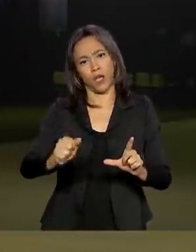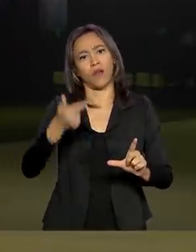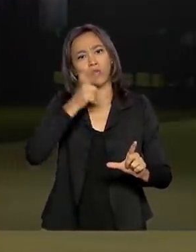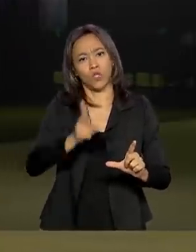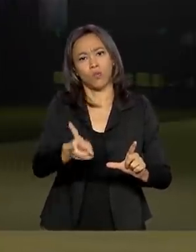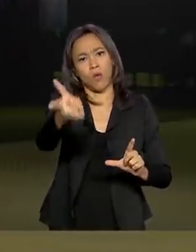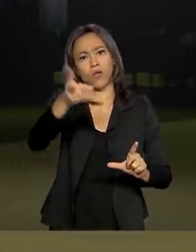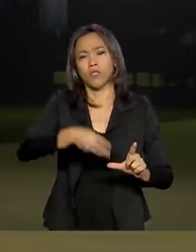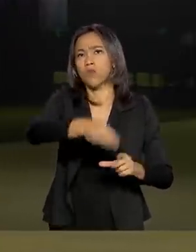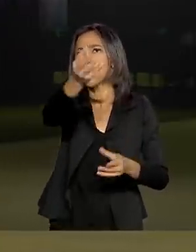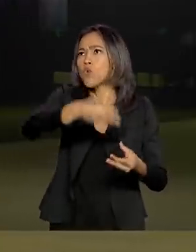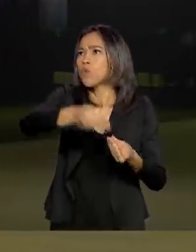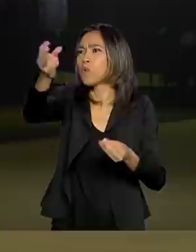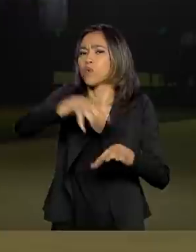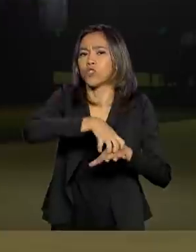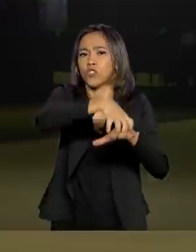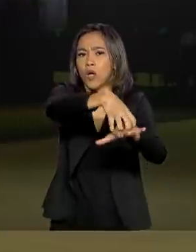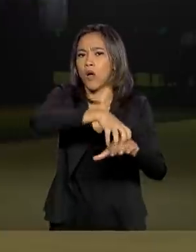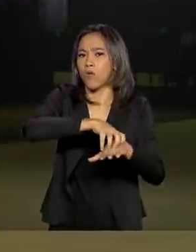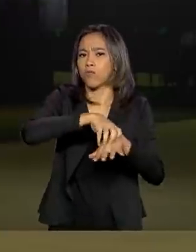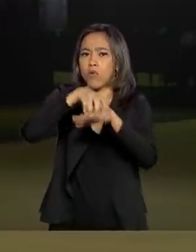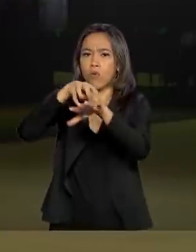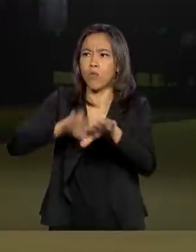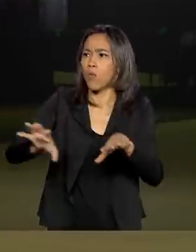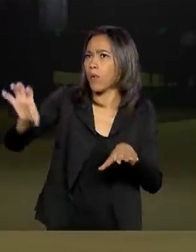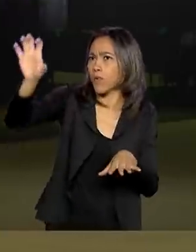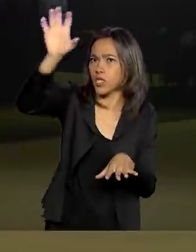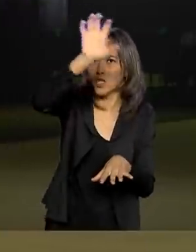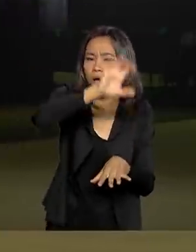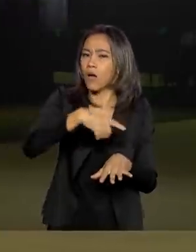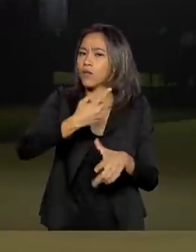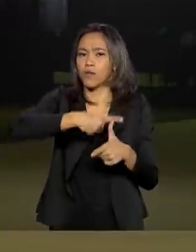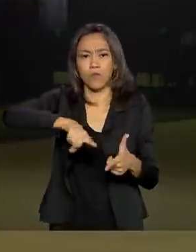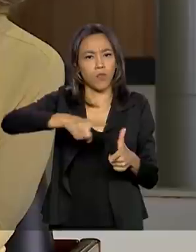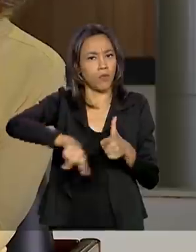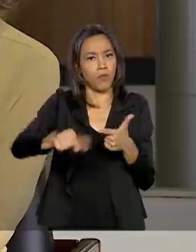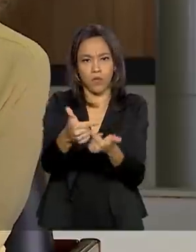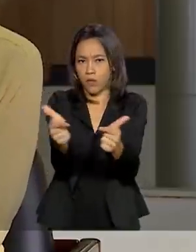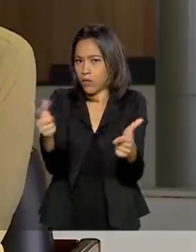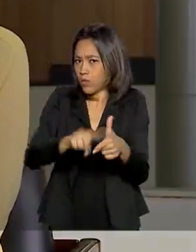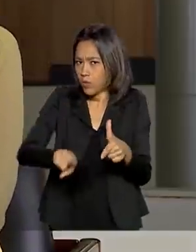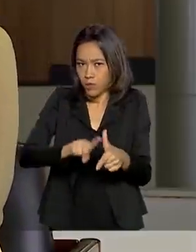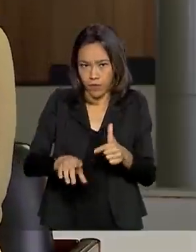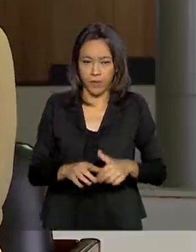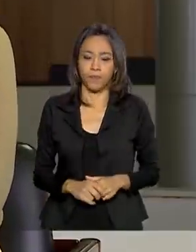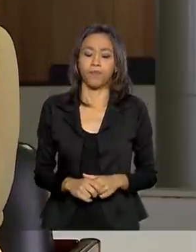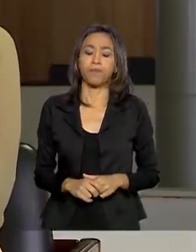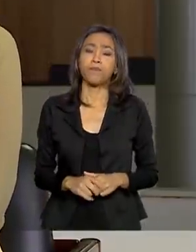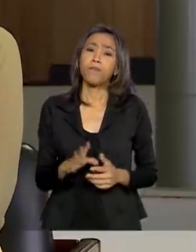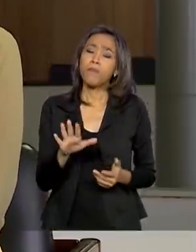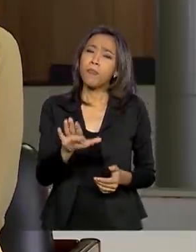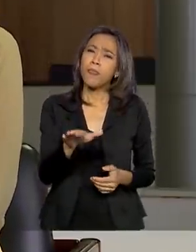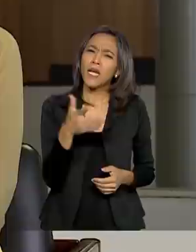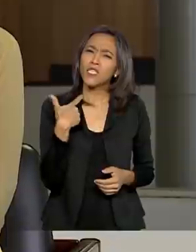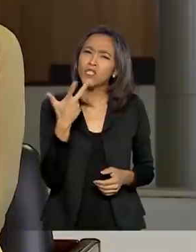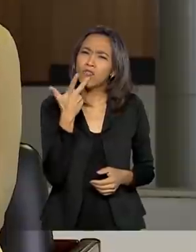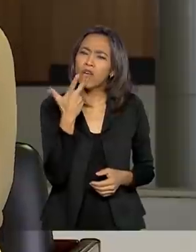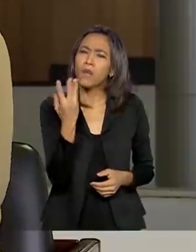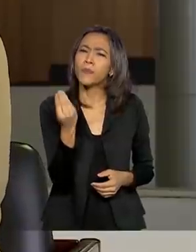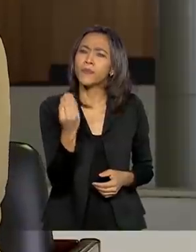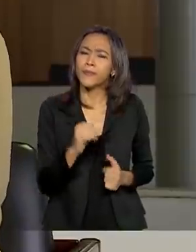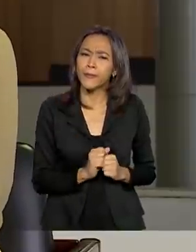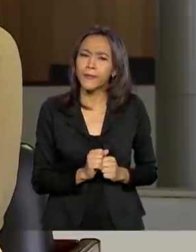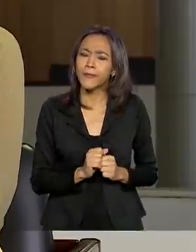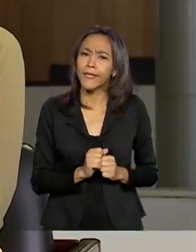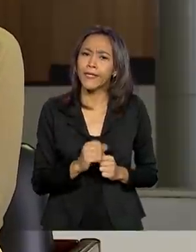consegue, então, garantir o abastecimento. Não temos problema, não teremos problema. A gente fala muito do setor de, bom,